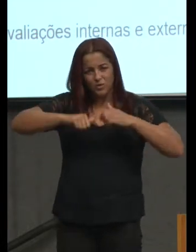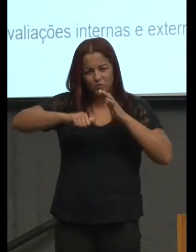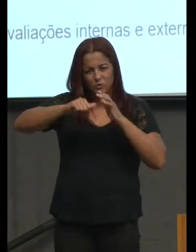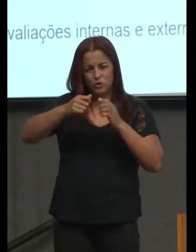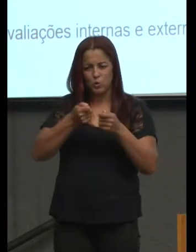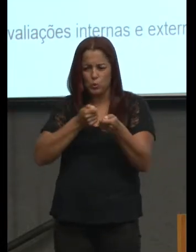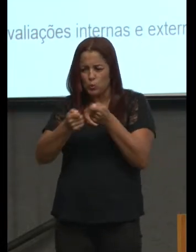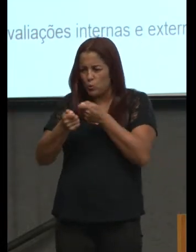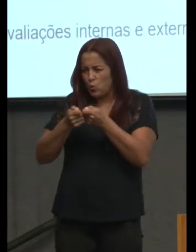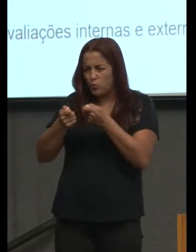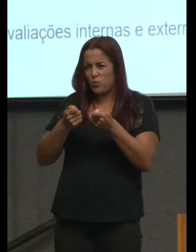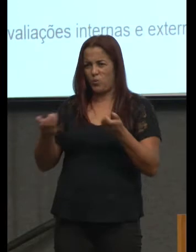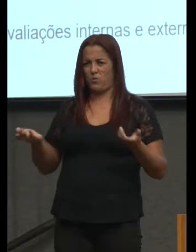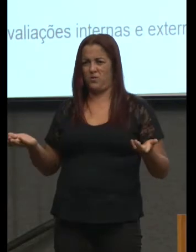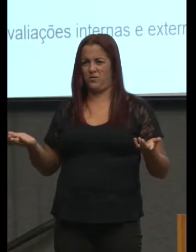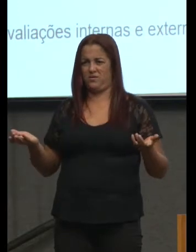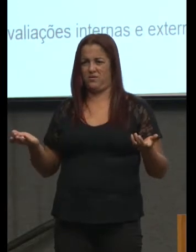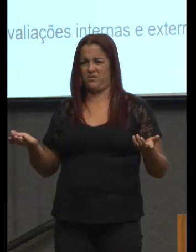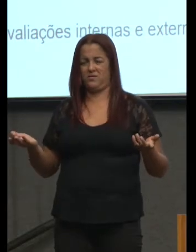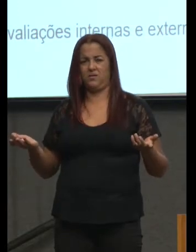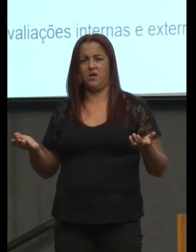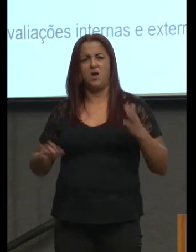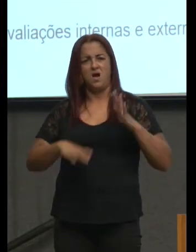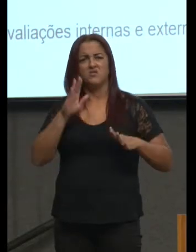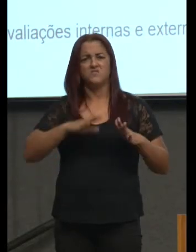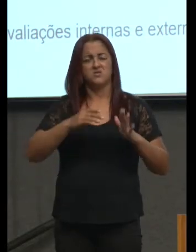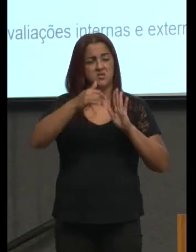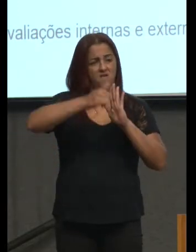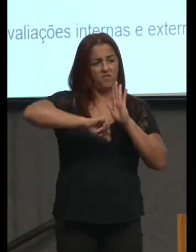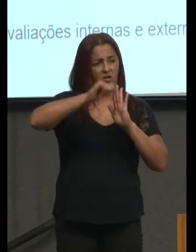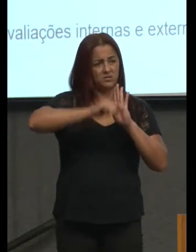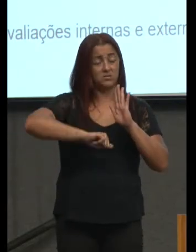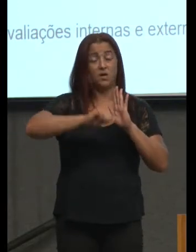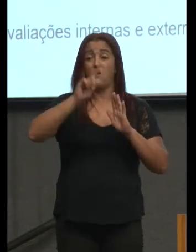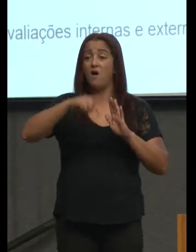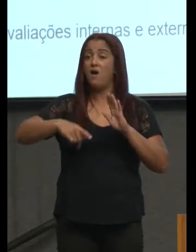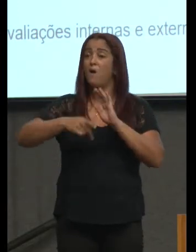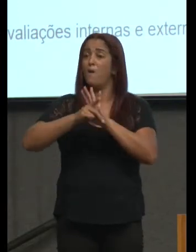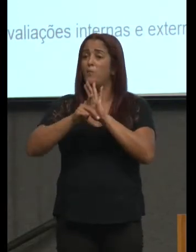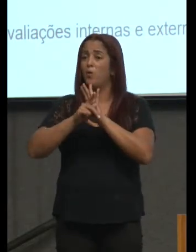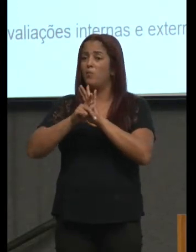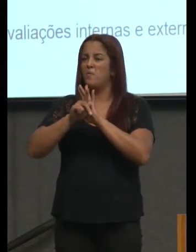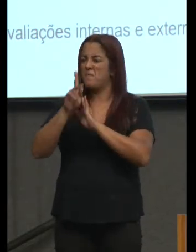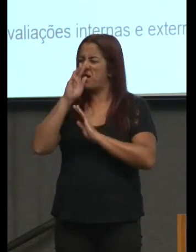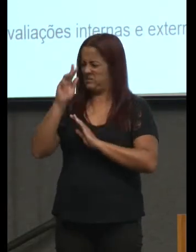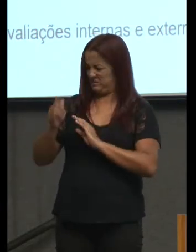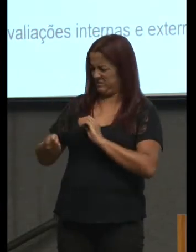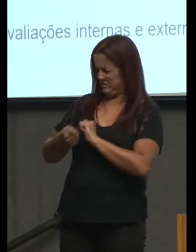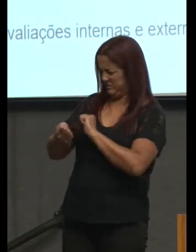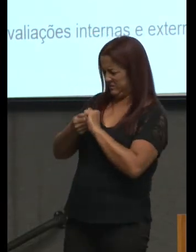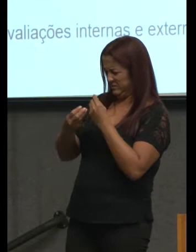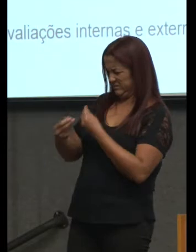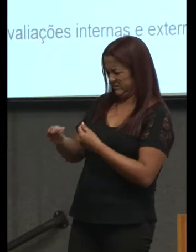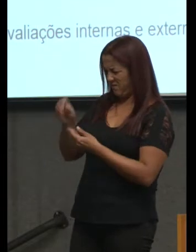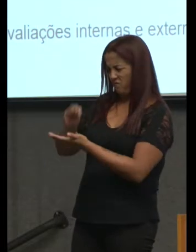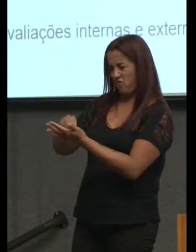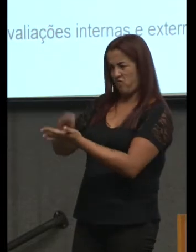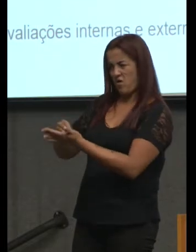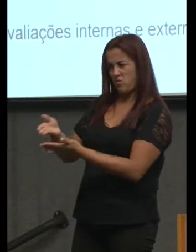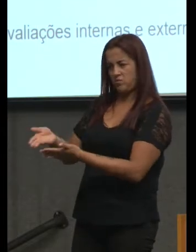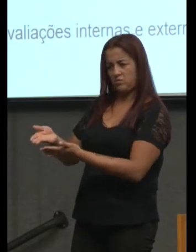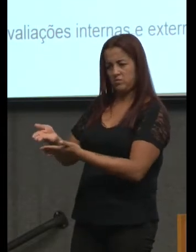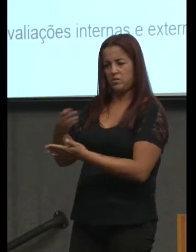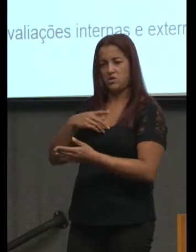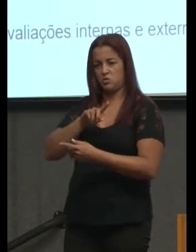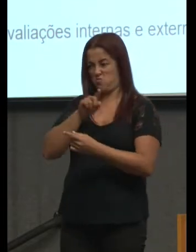muitas vezes a avaliação é uma forma de você desqualificar o outro de você impor destinos